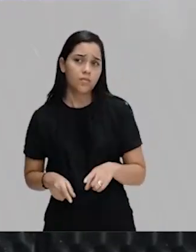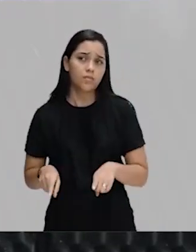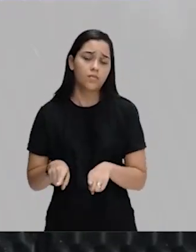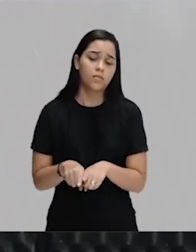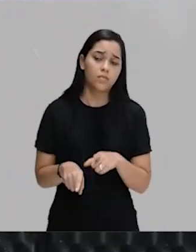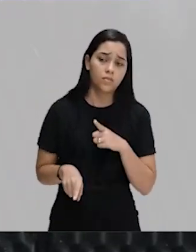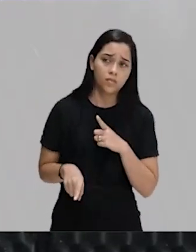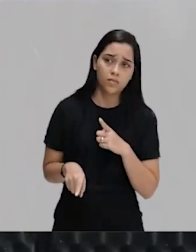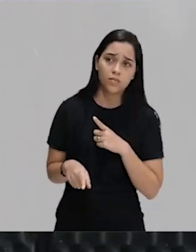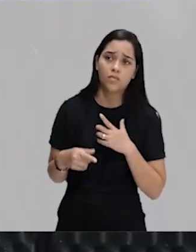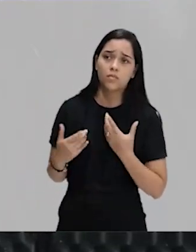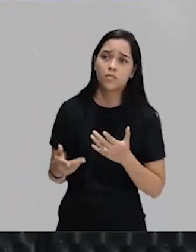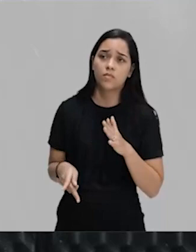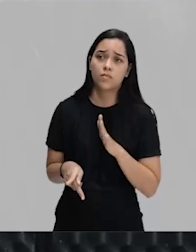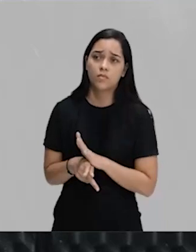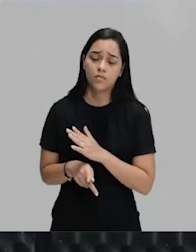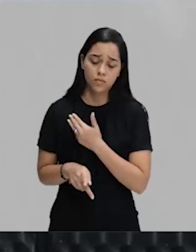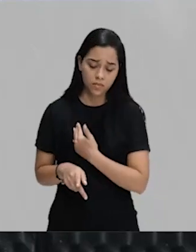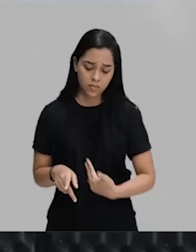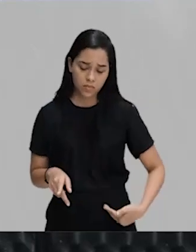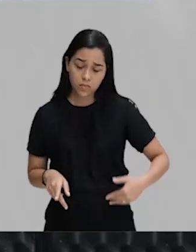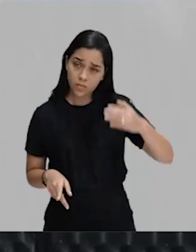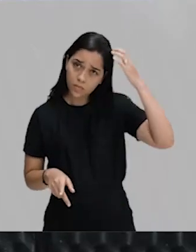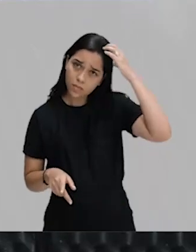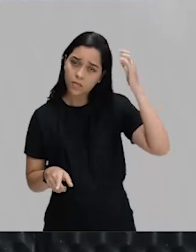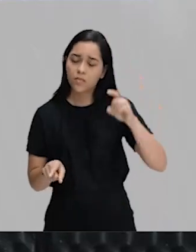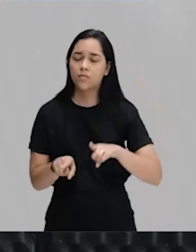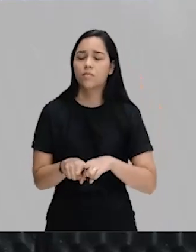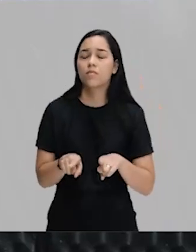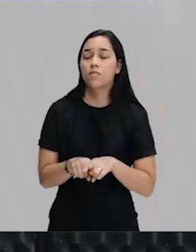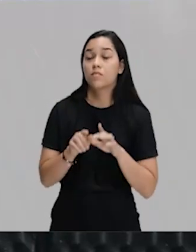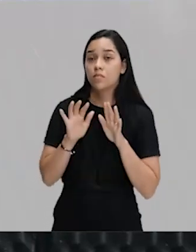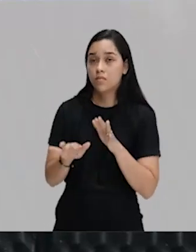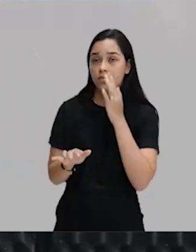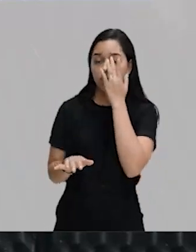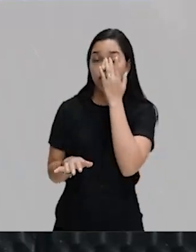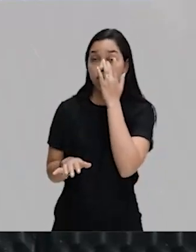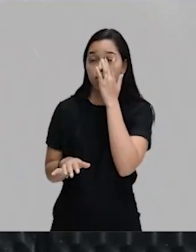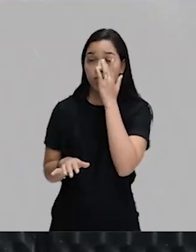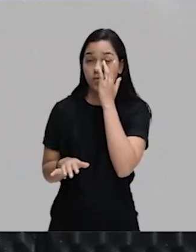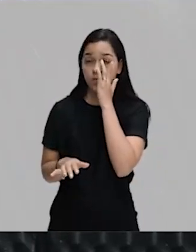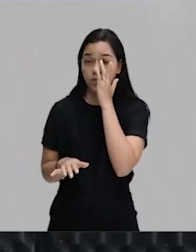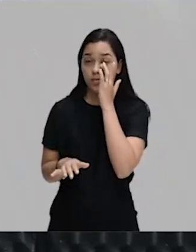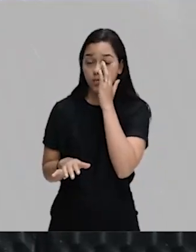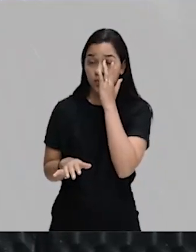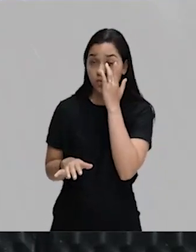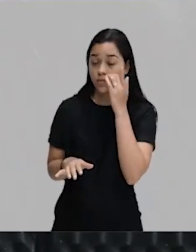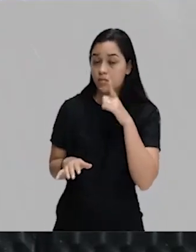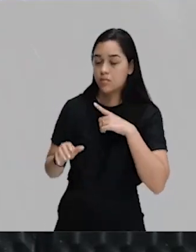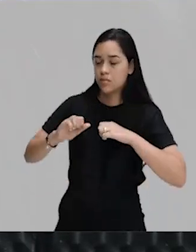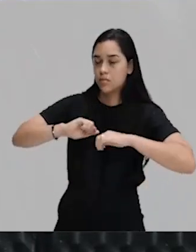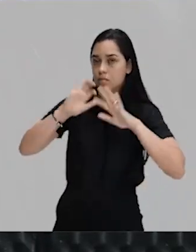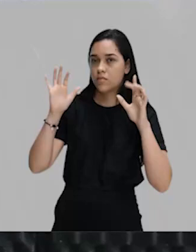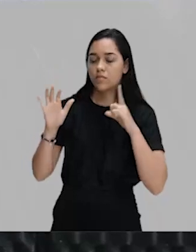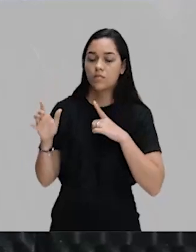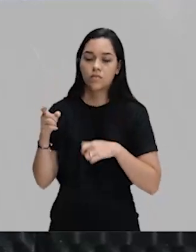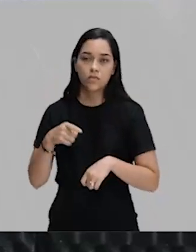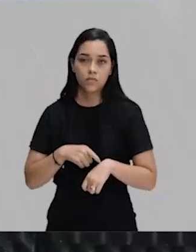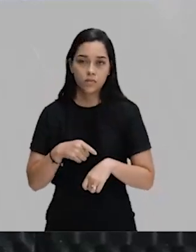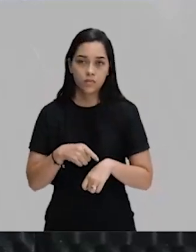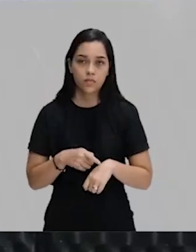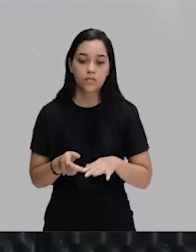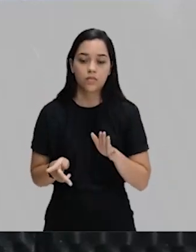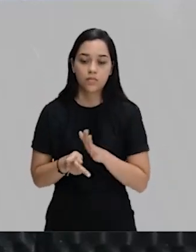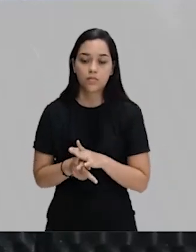declínio da monarquia brasileira. A partir daí nós temos aqui claramente o momento